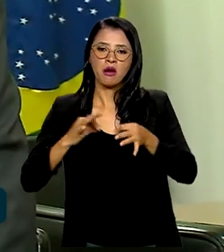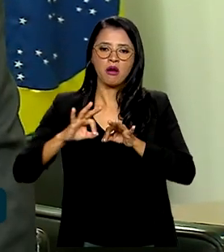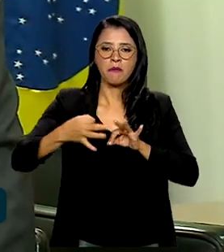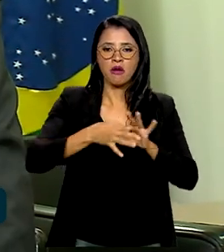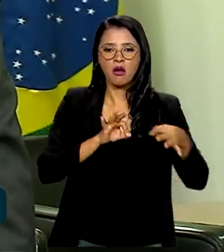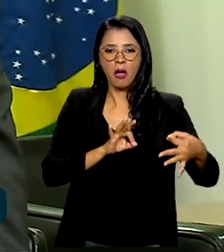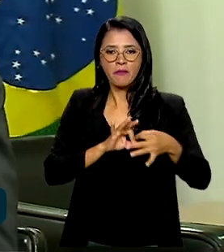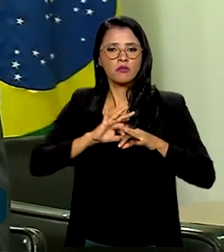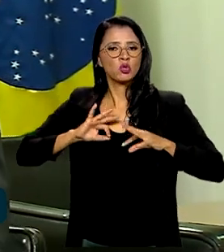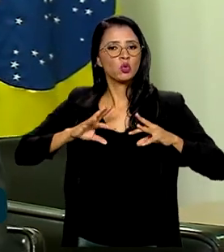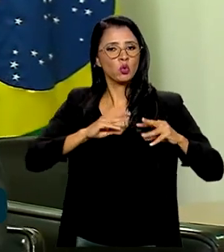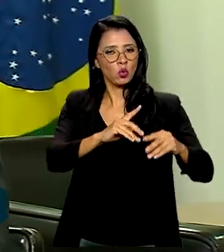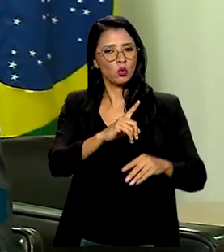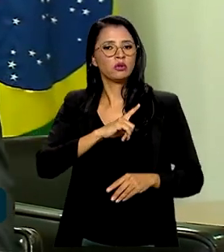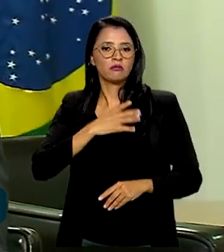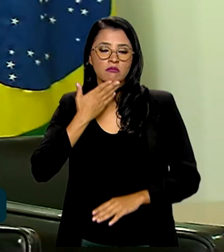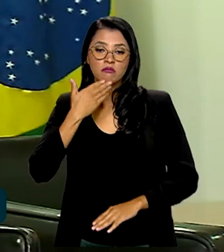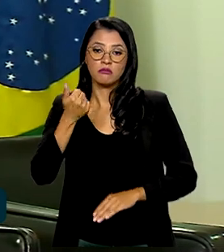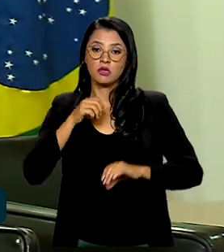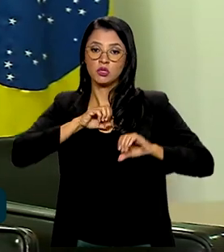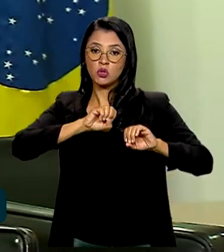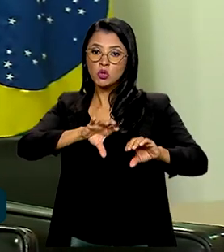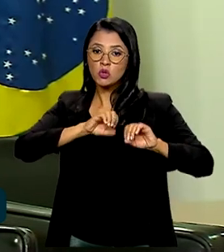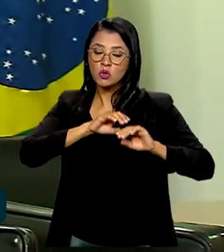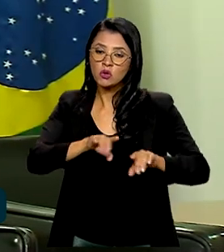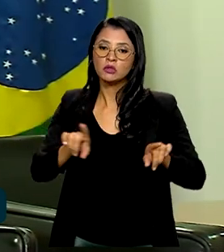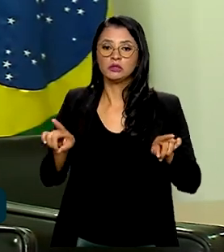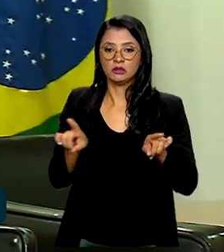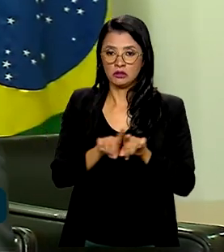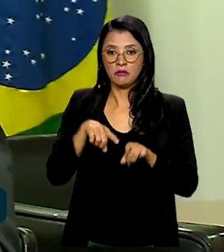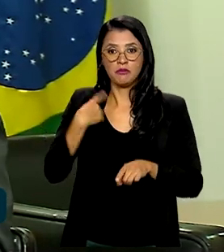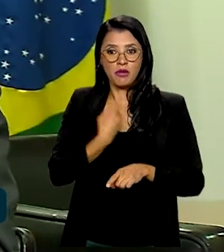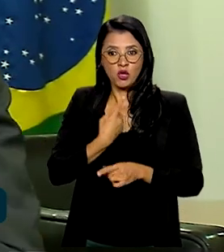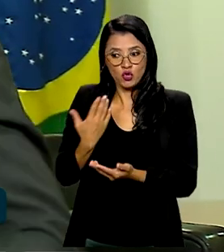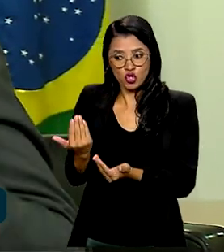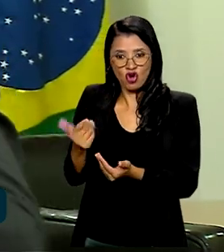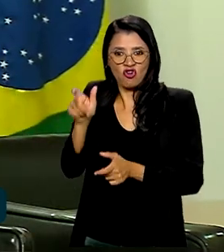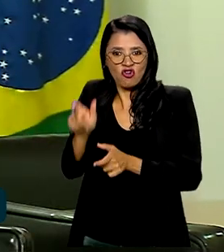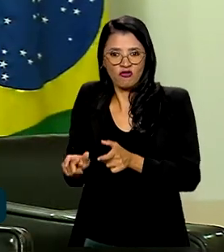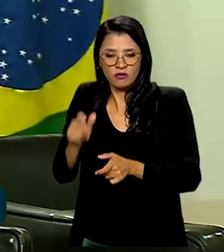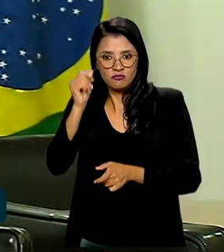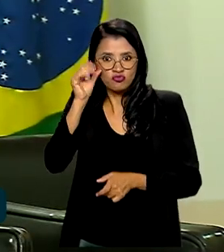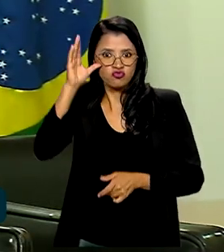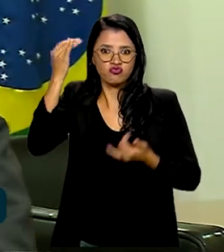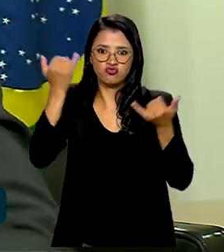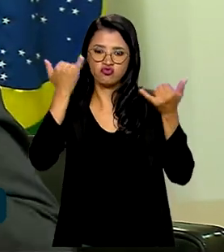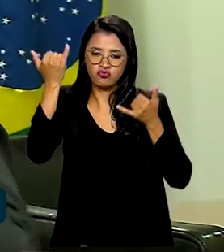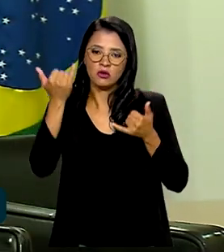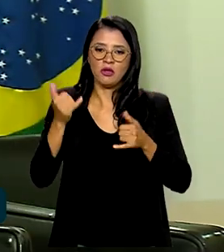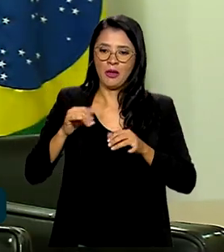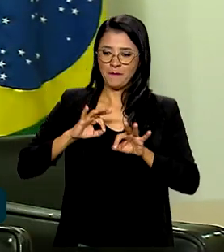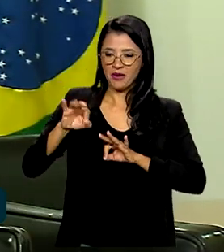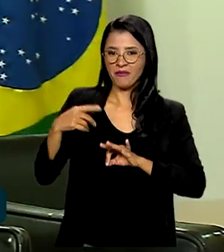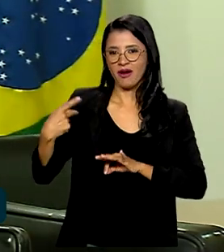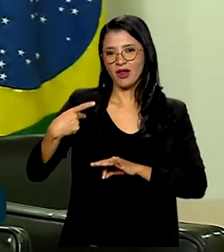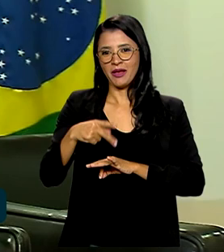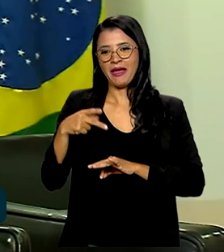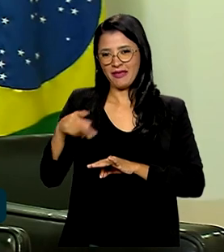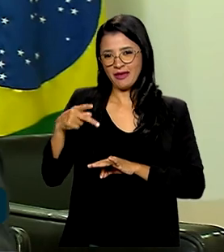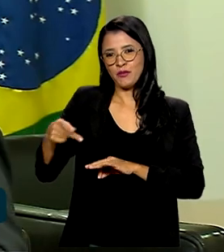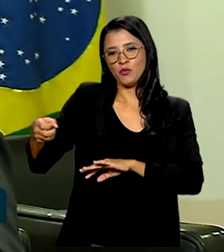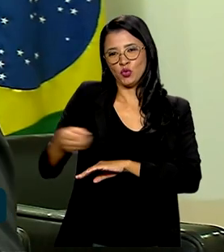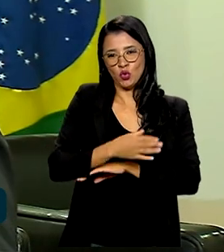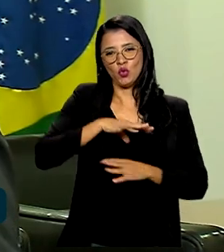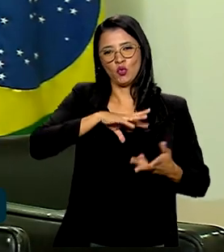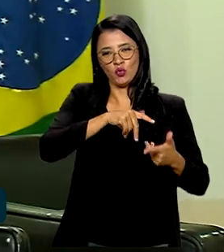as escolas públicas. Isso melhora a educação, forma melhor os nossos jovens, prepara melhor esses jovens para o novo mundo do trabalho,